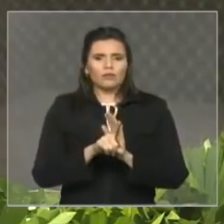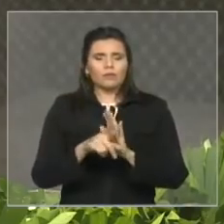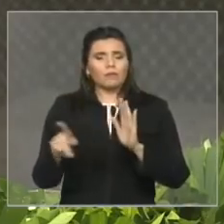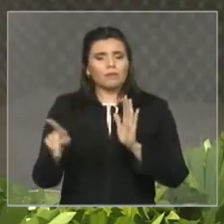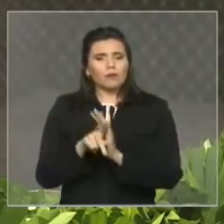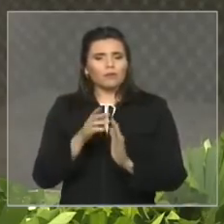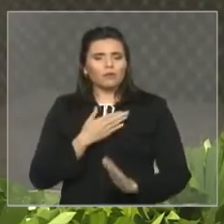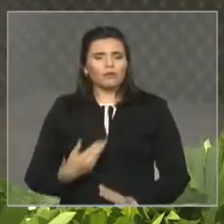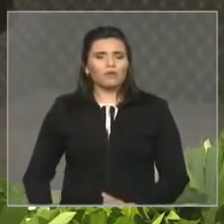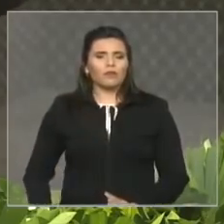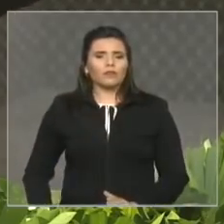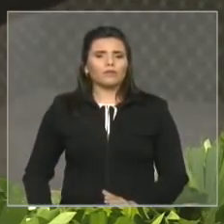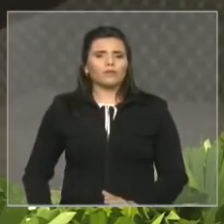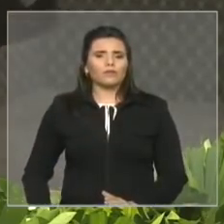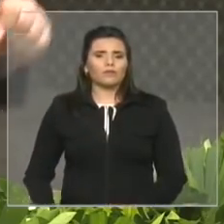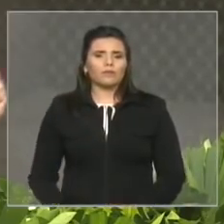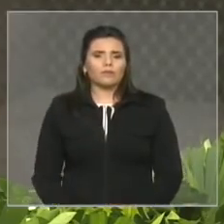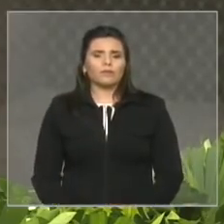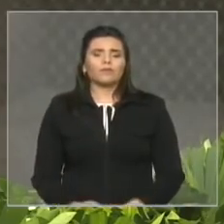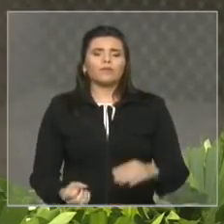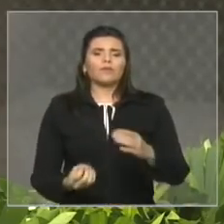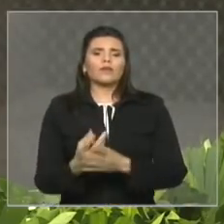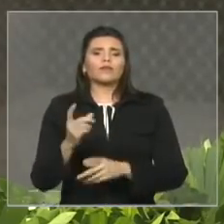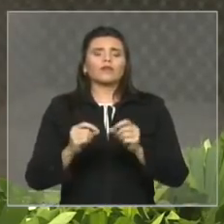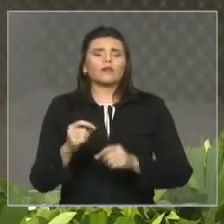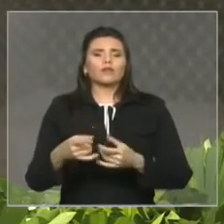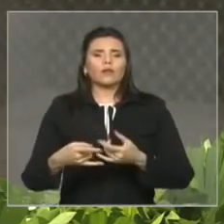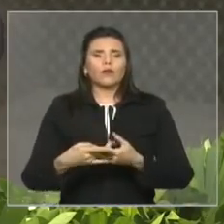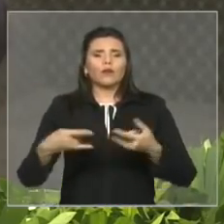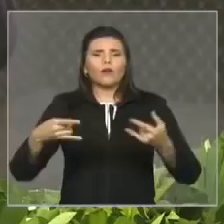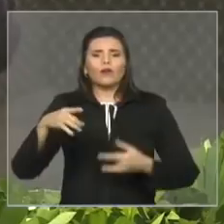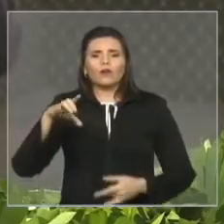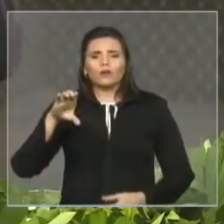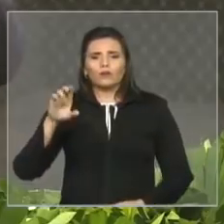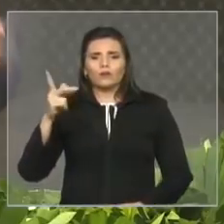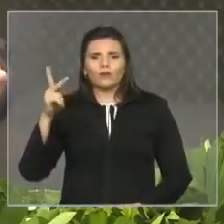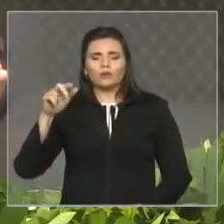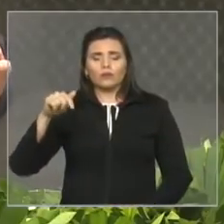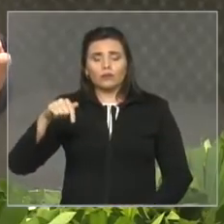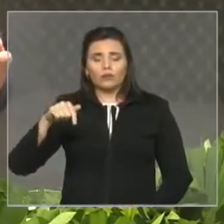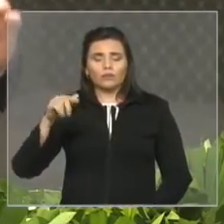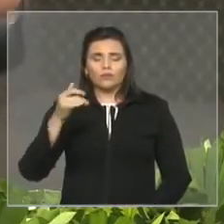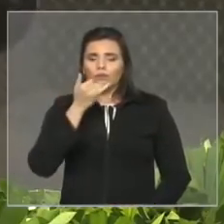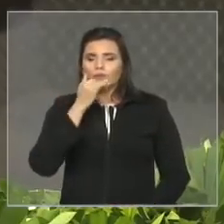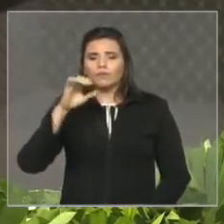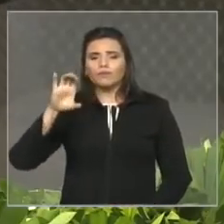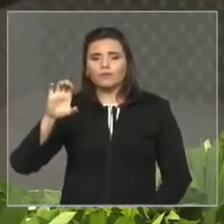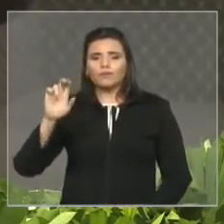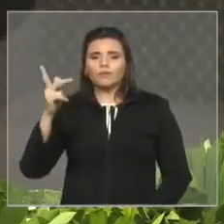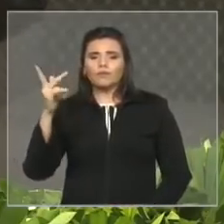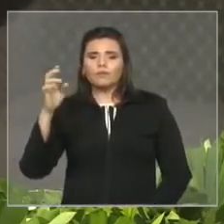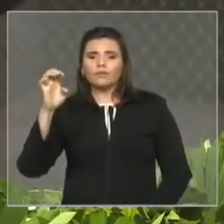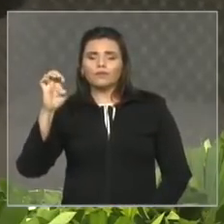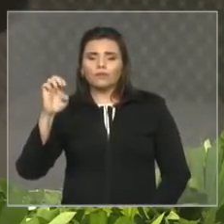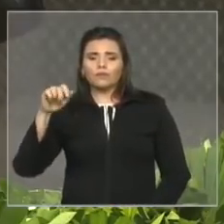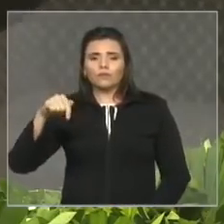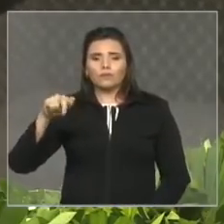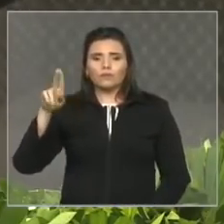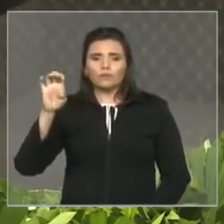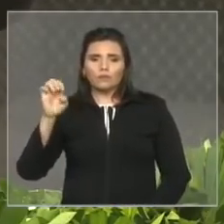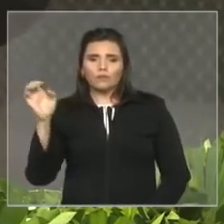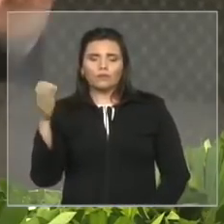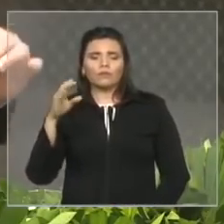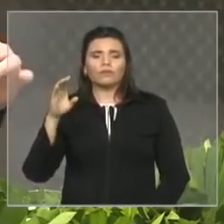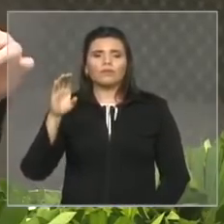instituindo o cheque cesta básica é um programa inovador é o primeiro estado